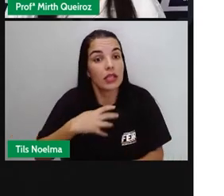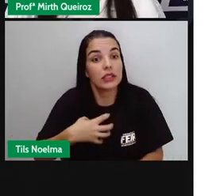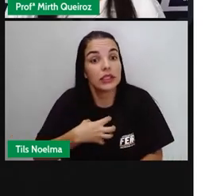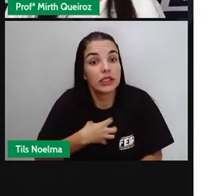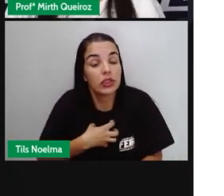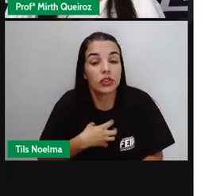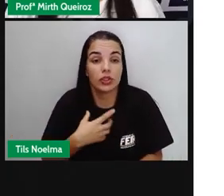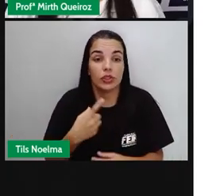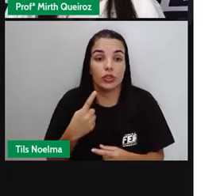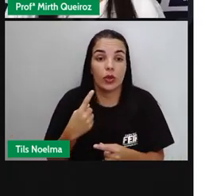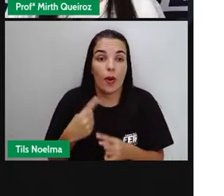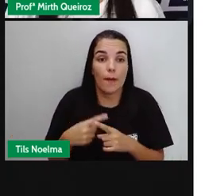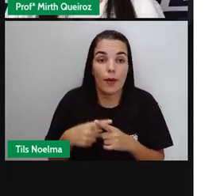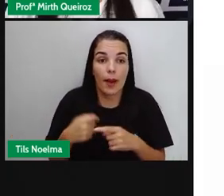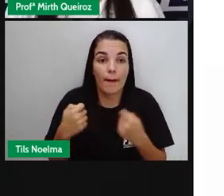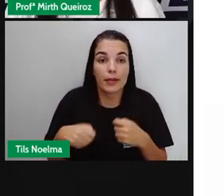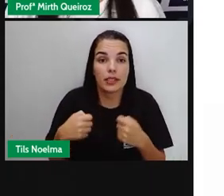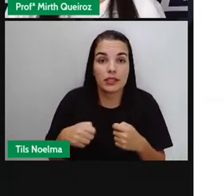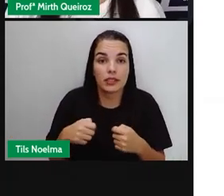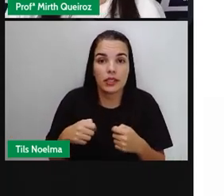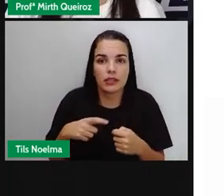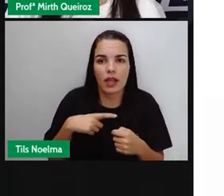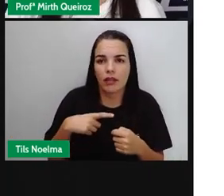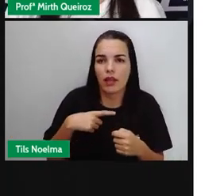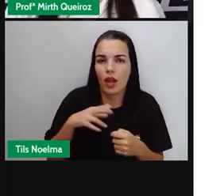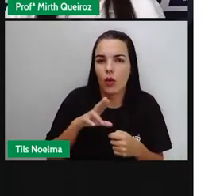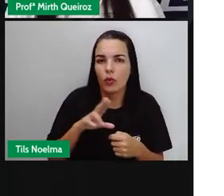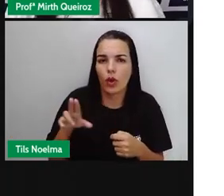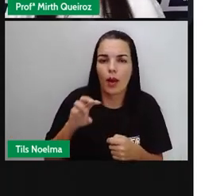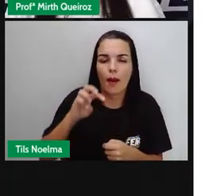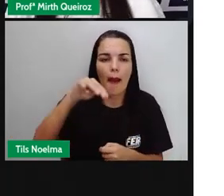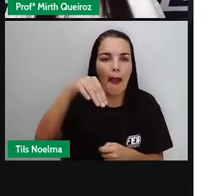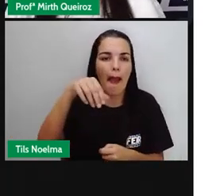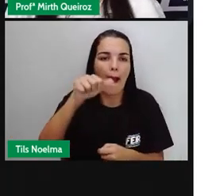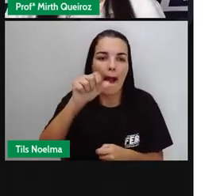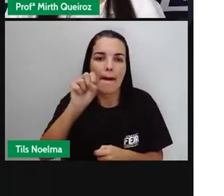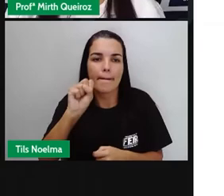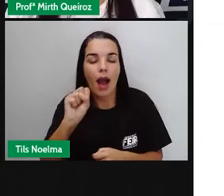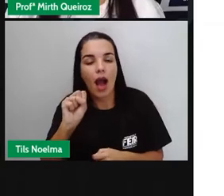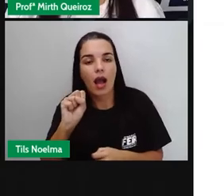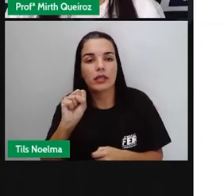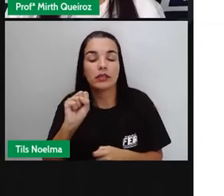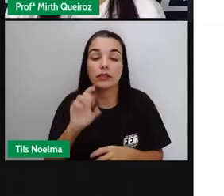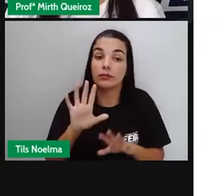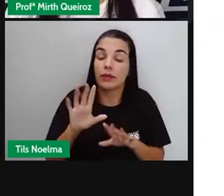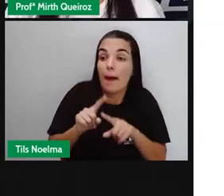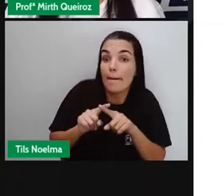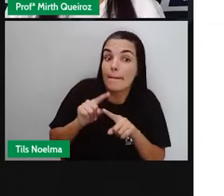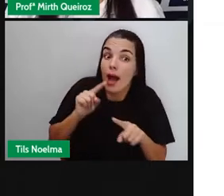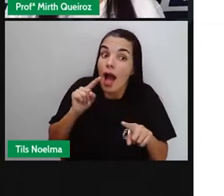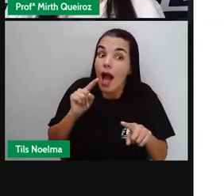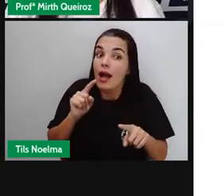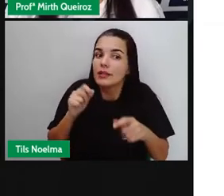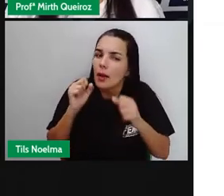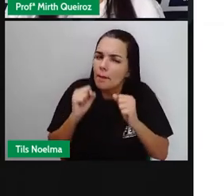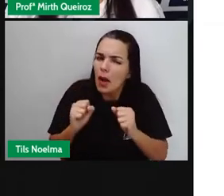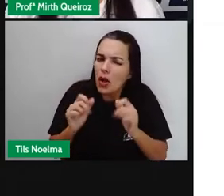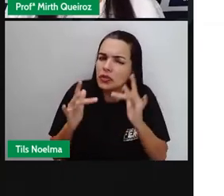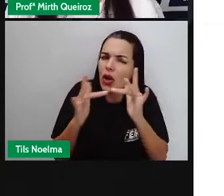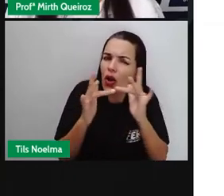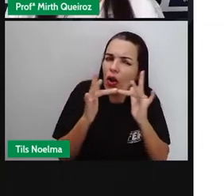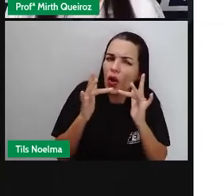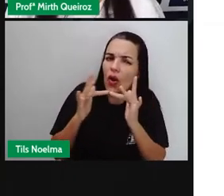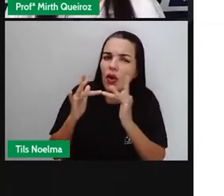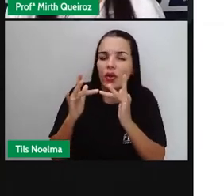Como, por exemplo, mas, porém, contudo, entretanto. São conectivos que a gente pode usar